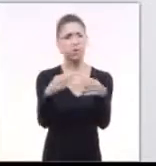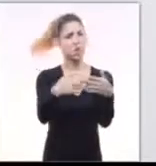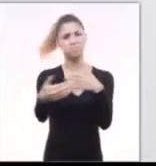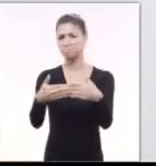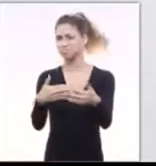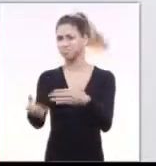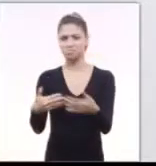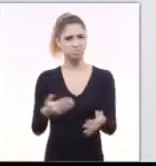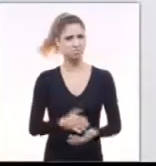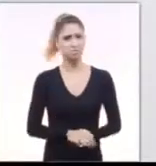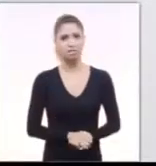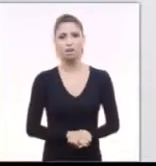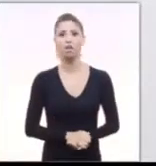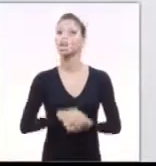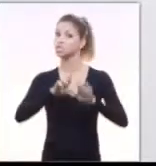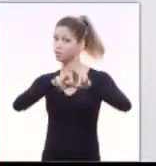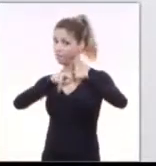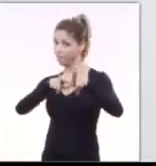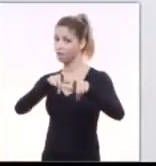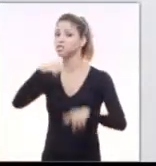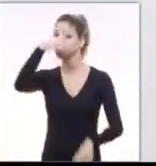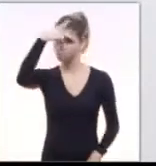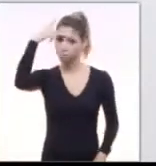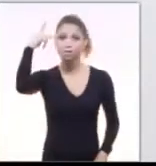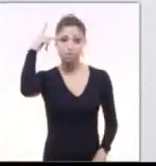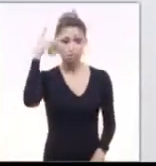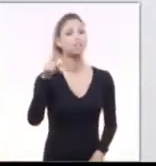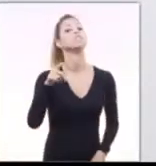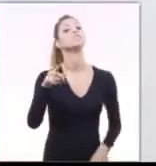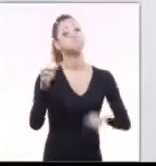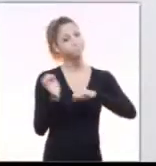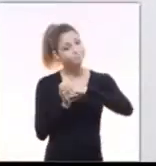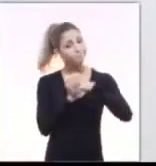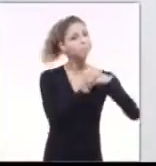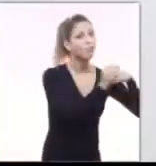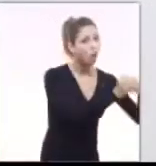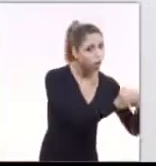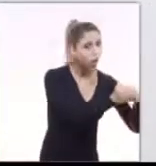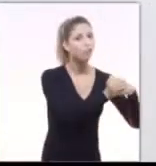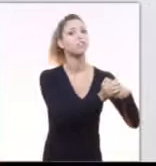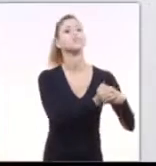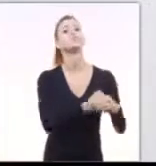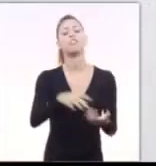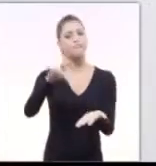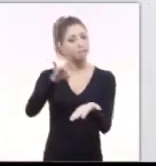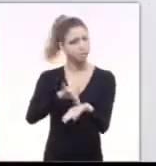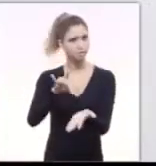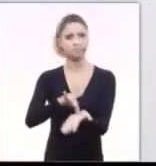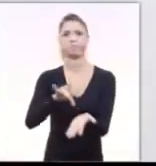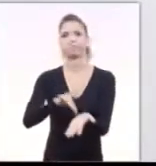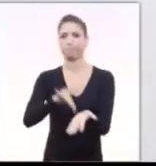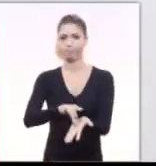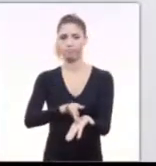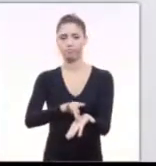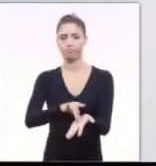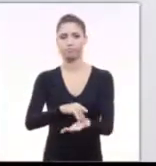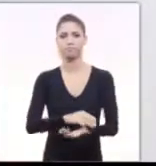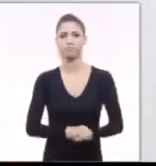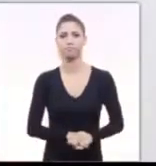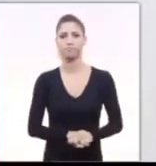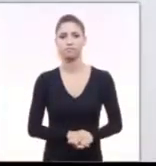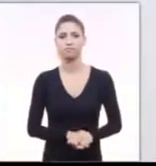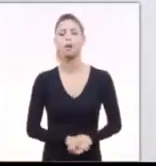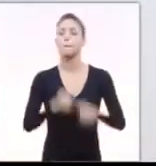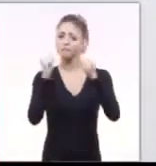comprometimento político com ninguém, ao contrário de outros candidatos, que andam escondendo os verdadeiros